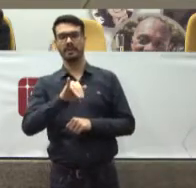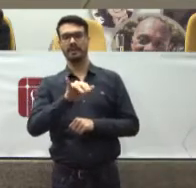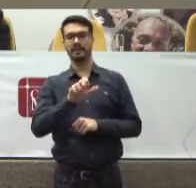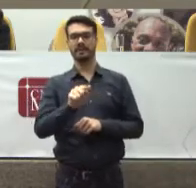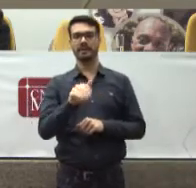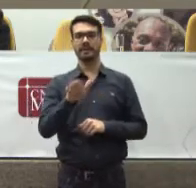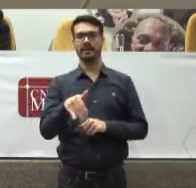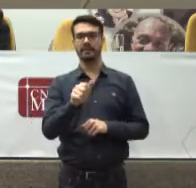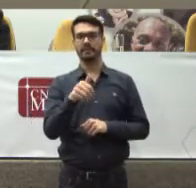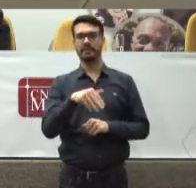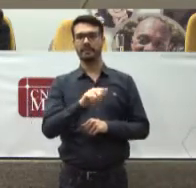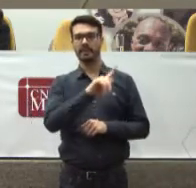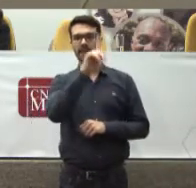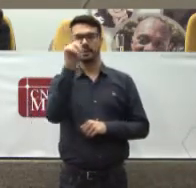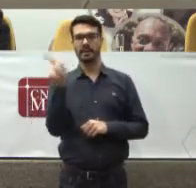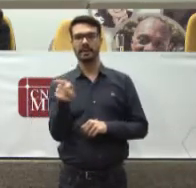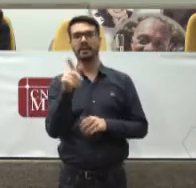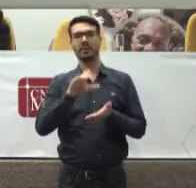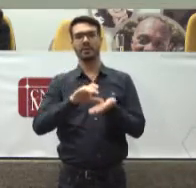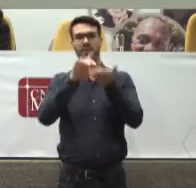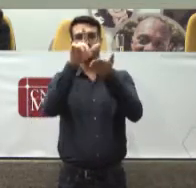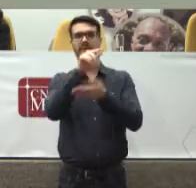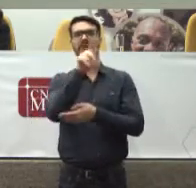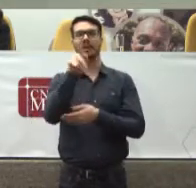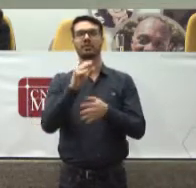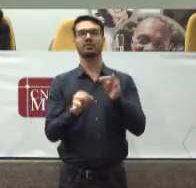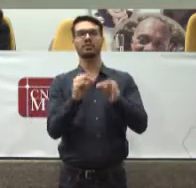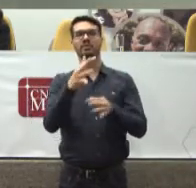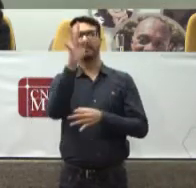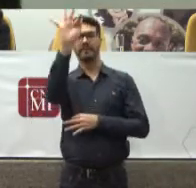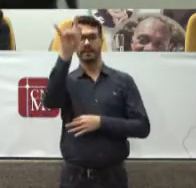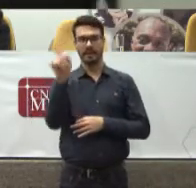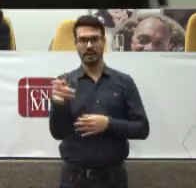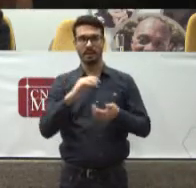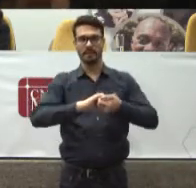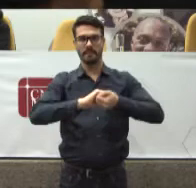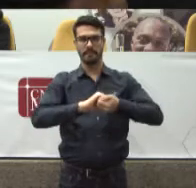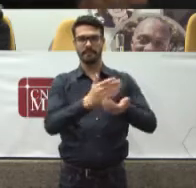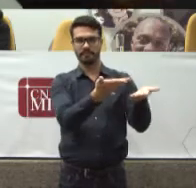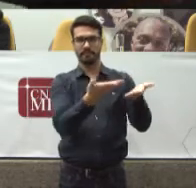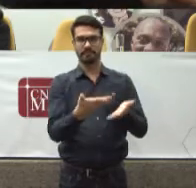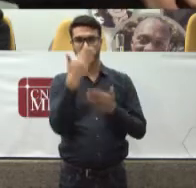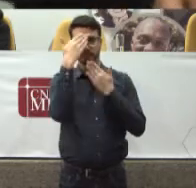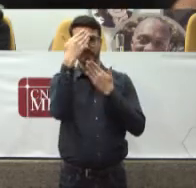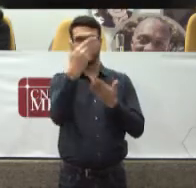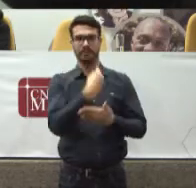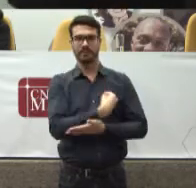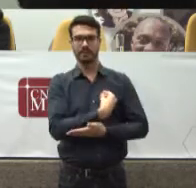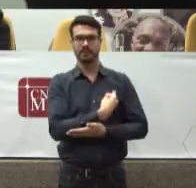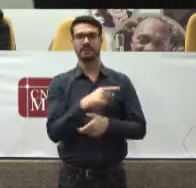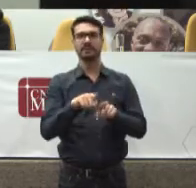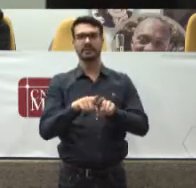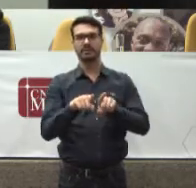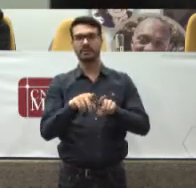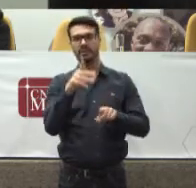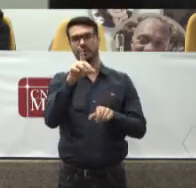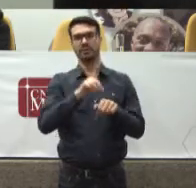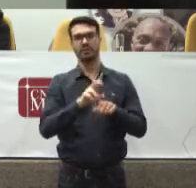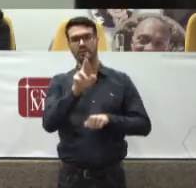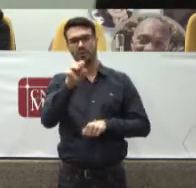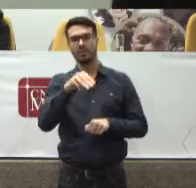Fórum da Saúde Do Estado do Rio de Janeiro Juíza Federal O doutor Martin Schultz